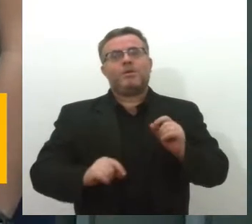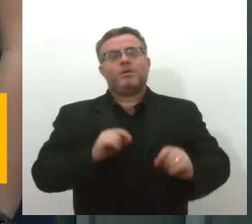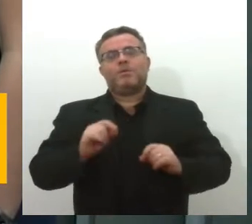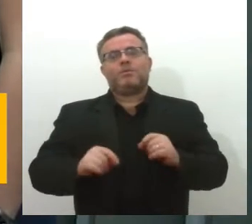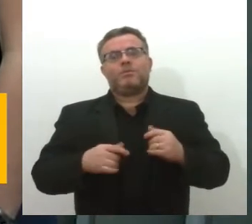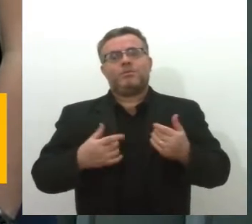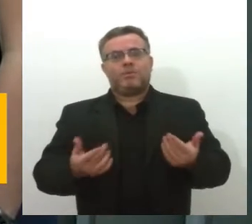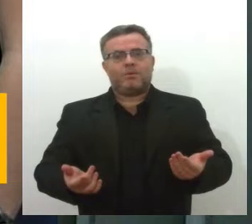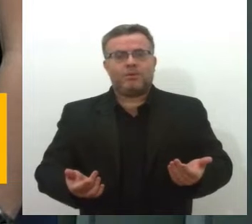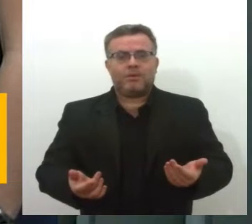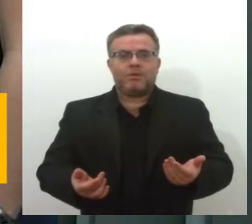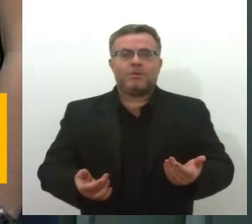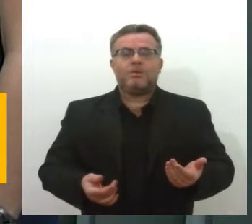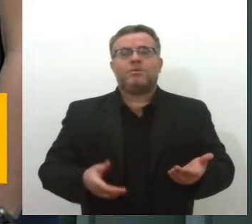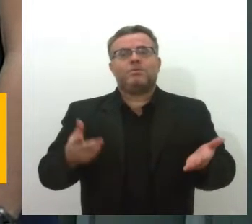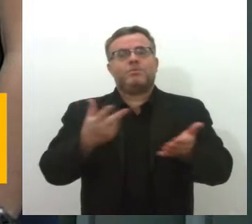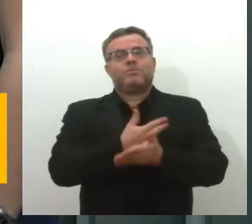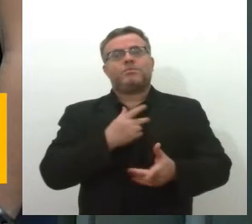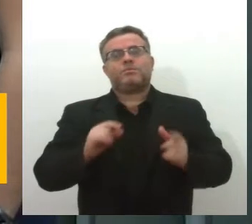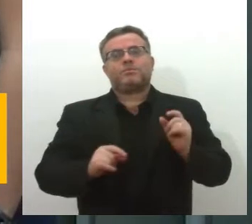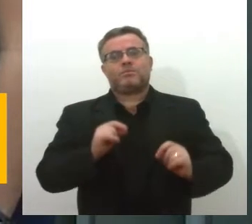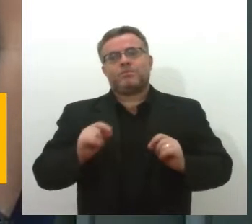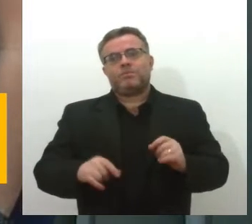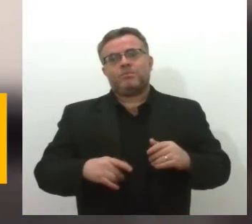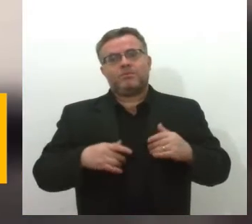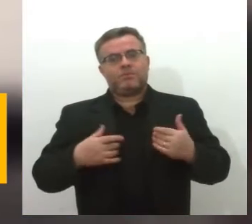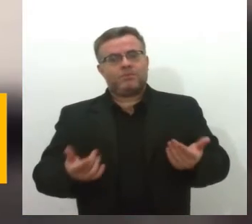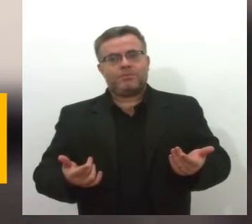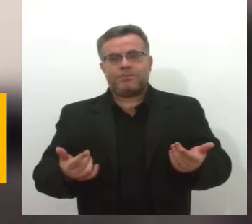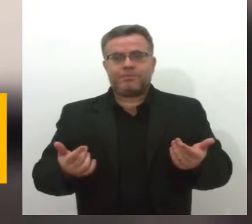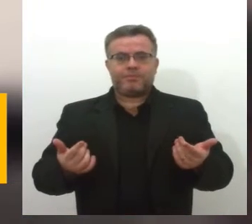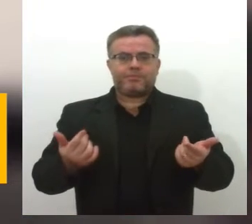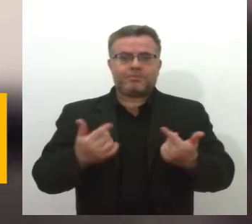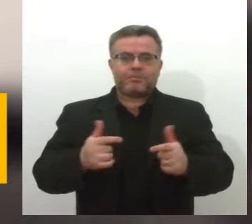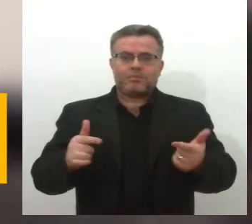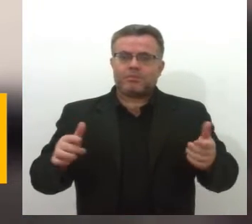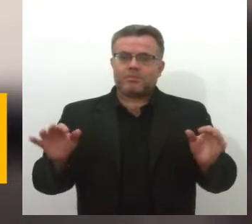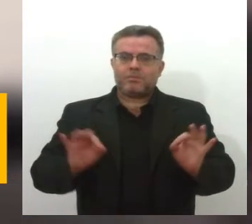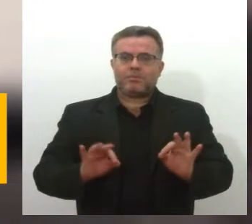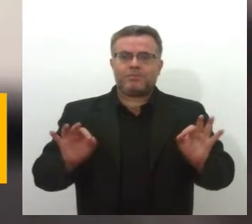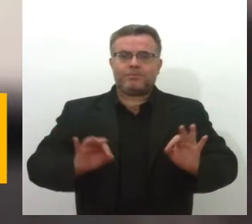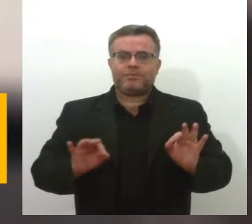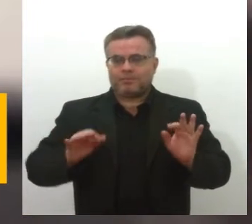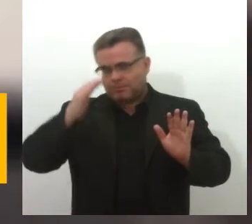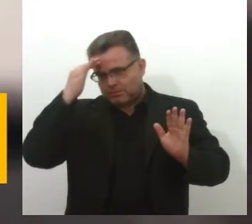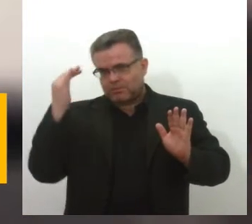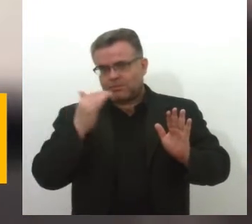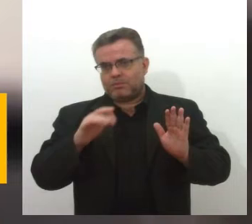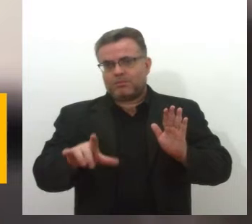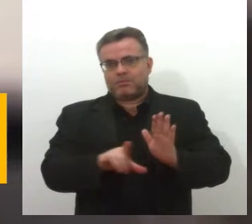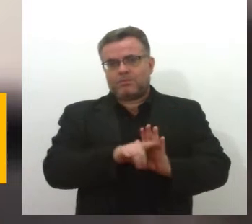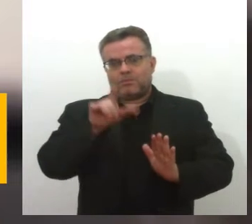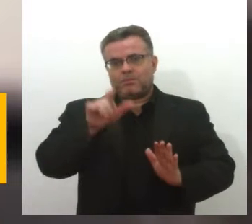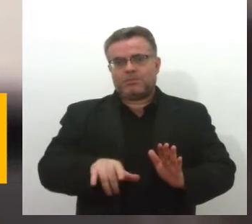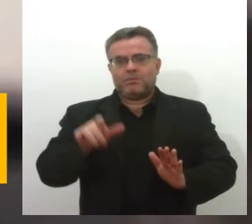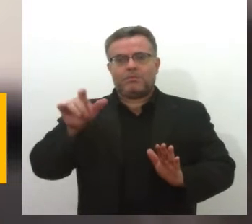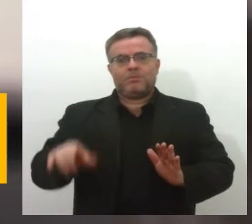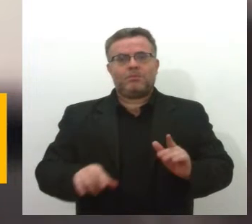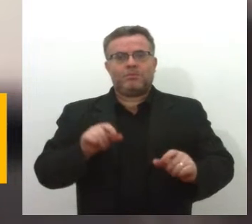Então, nessa situação, quando não há o cumprimento da lei por parte do fornecedor,